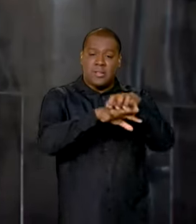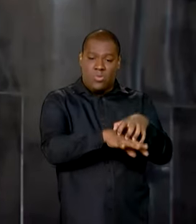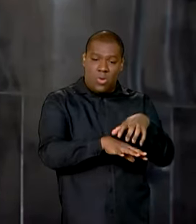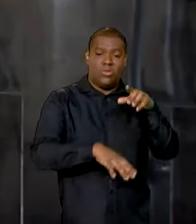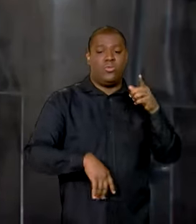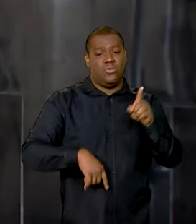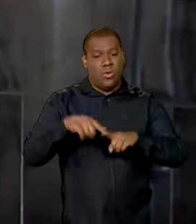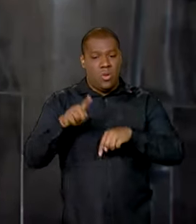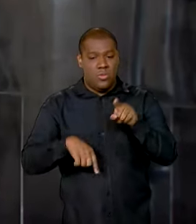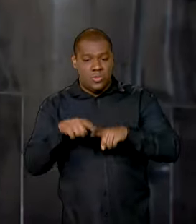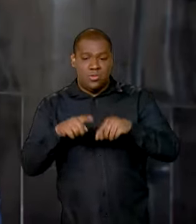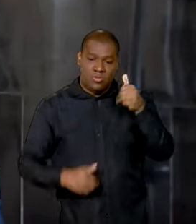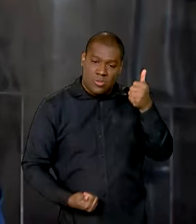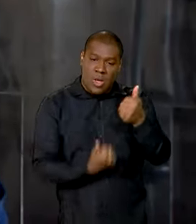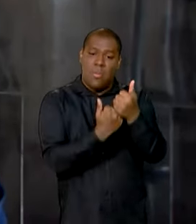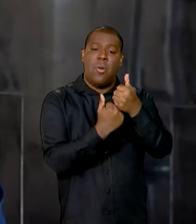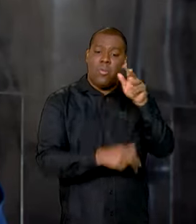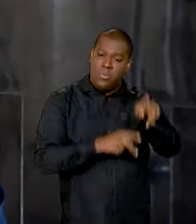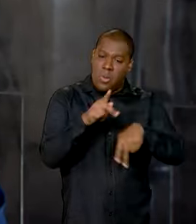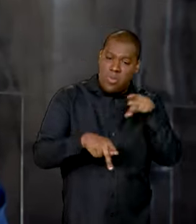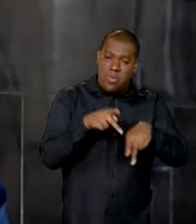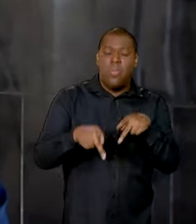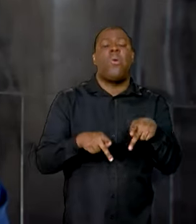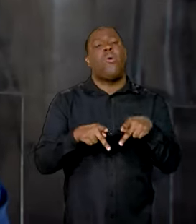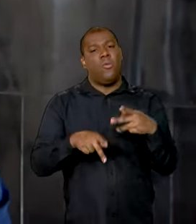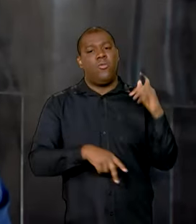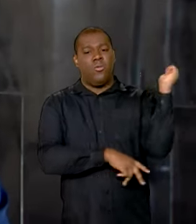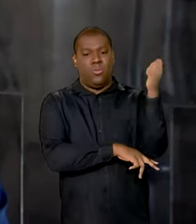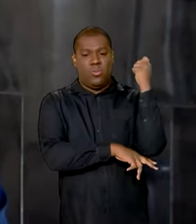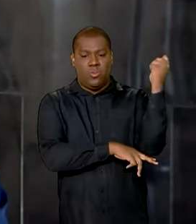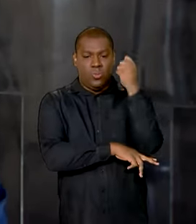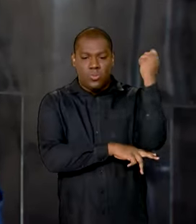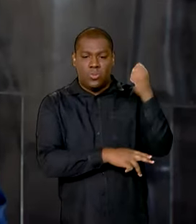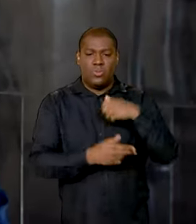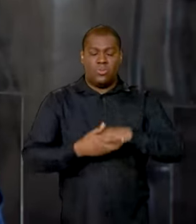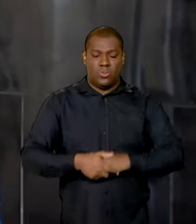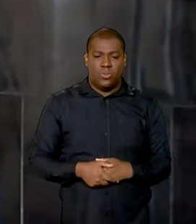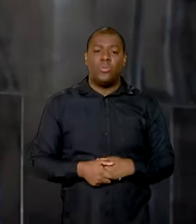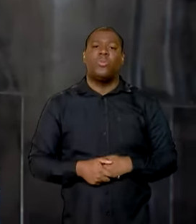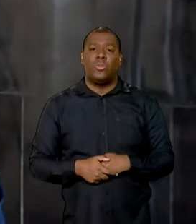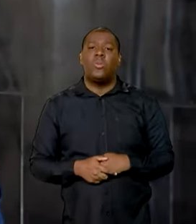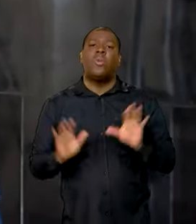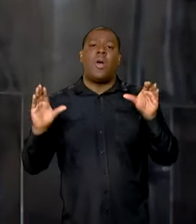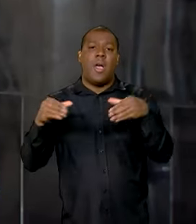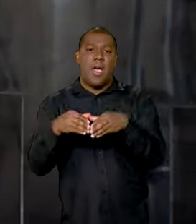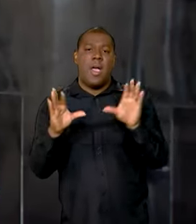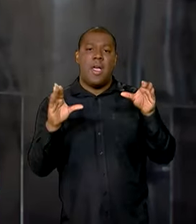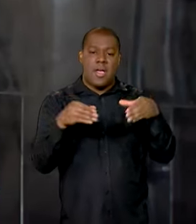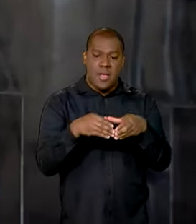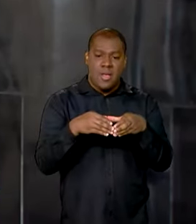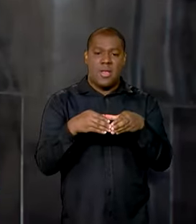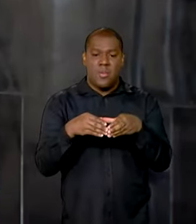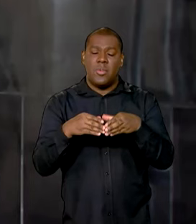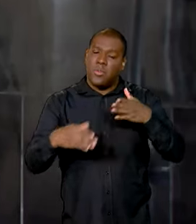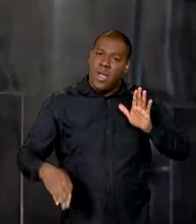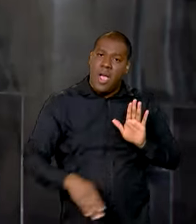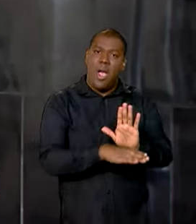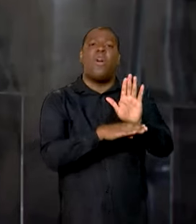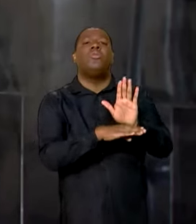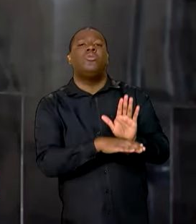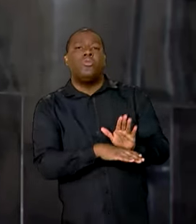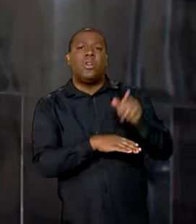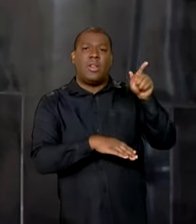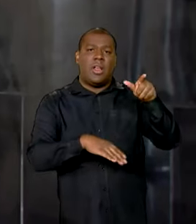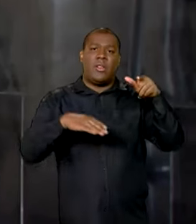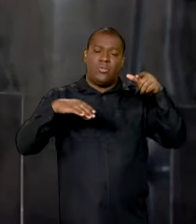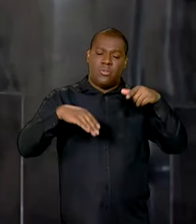e ao Corpo de Bombeiros, então as Forças Armadas também estão trabalhando com essa grande equipe para ajudar nessa questão das chuvas do Rio Grande do Sul.